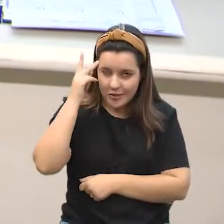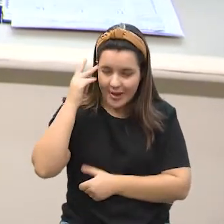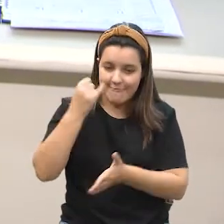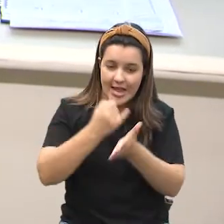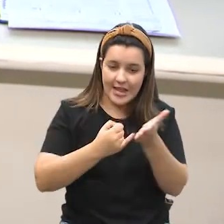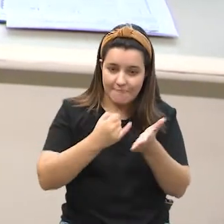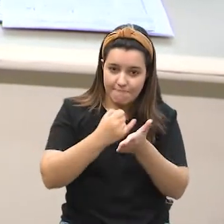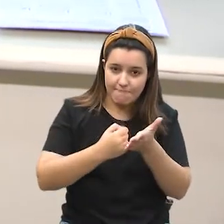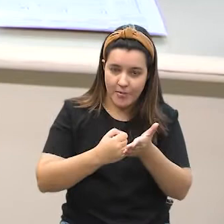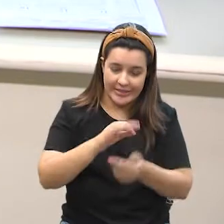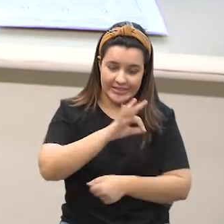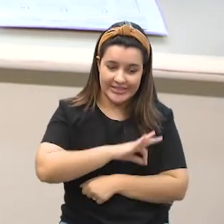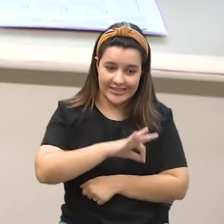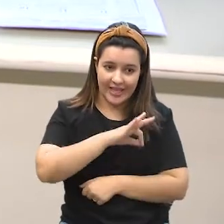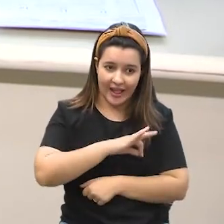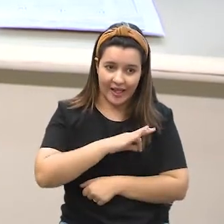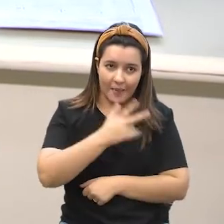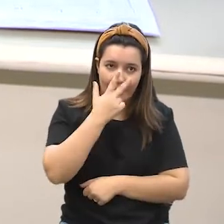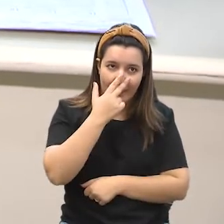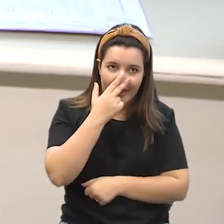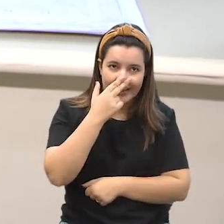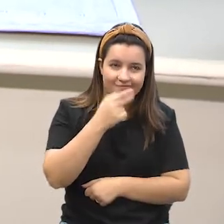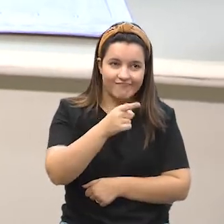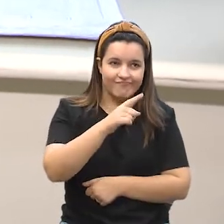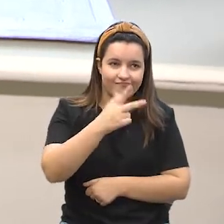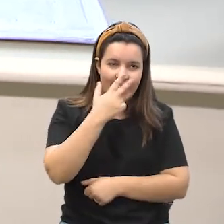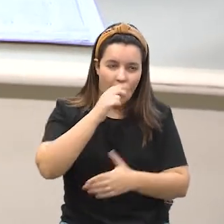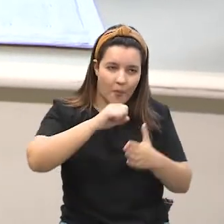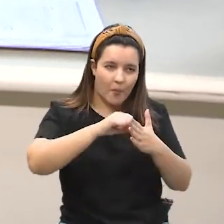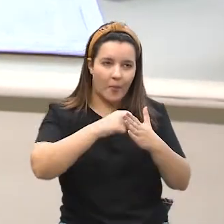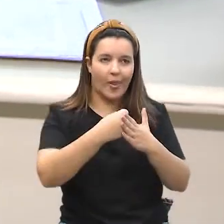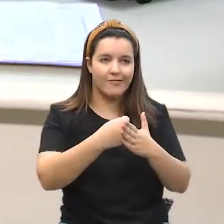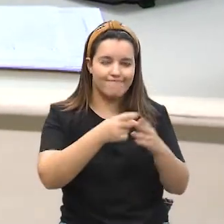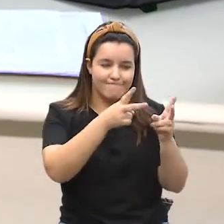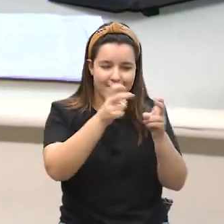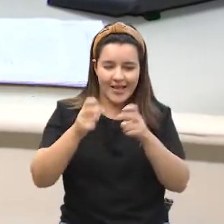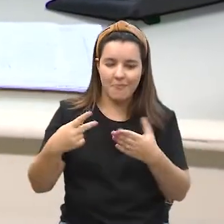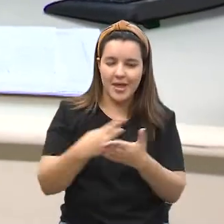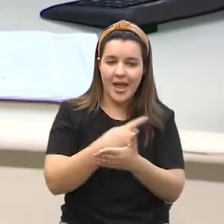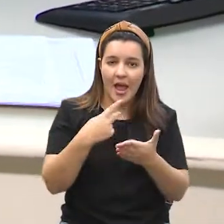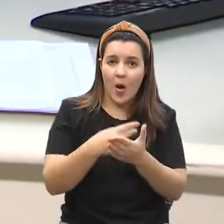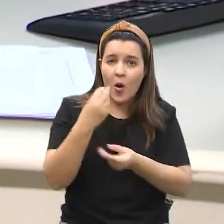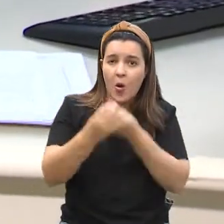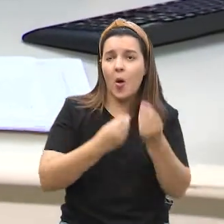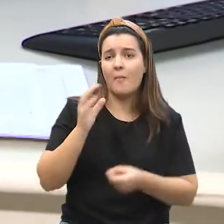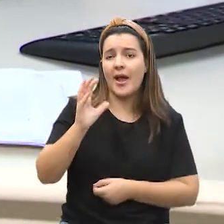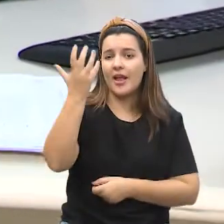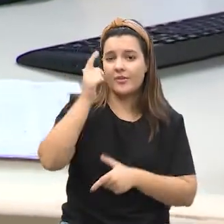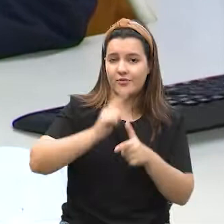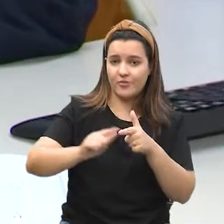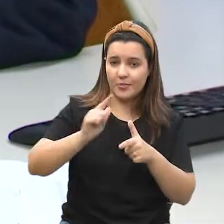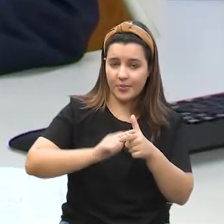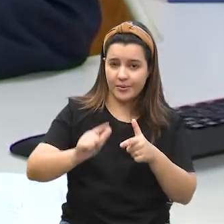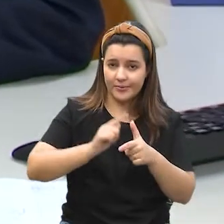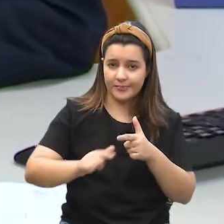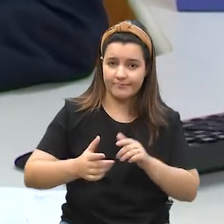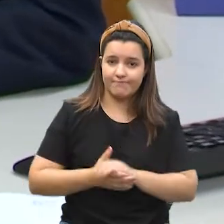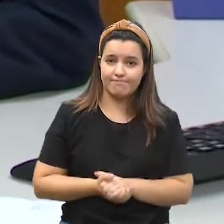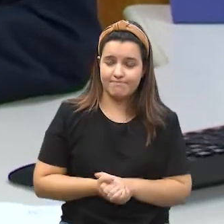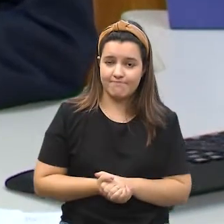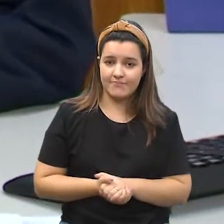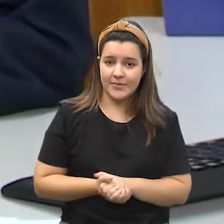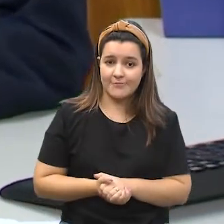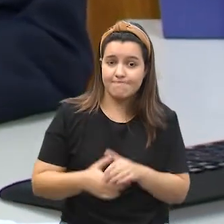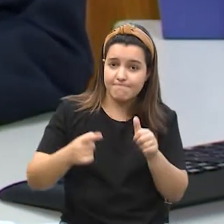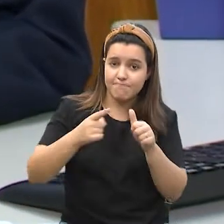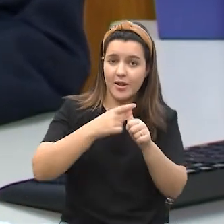E aí, como é que faz para sair dessa situação e quais implicações ela tem se não regularizar? O primeiro passo